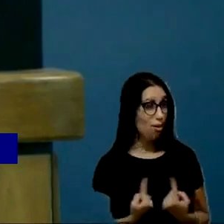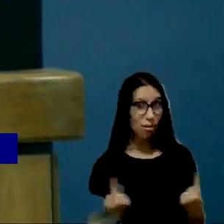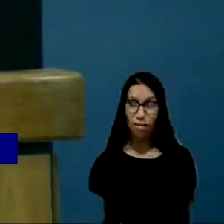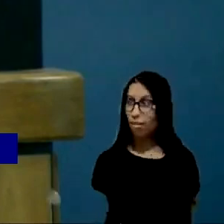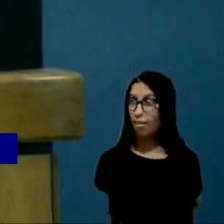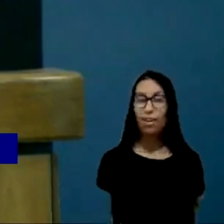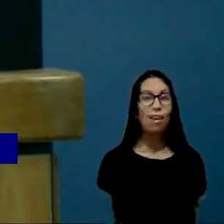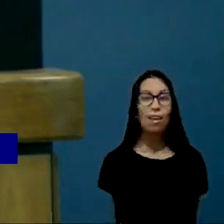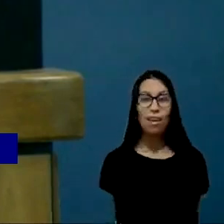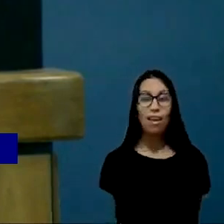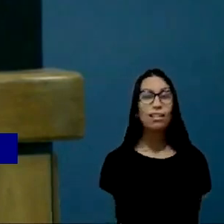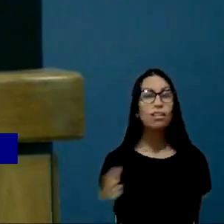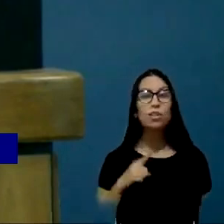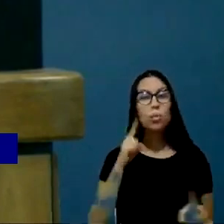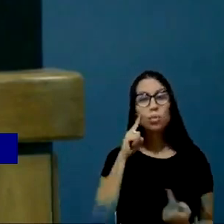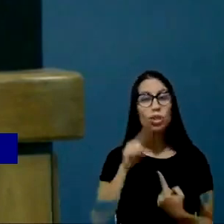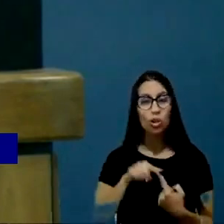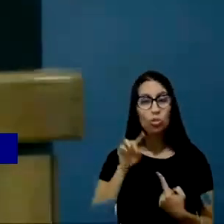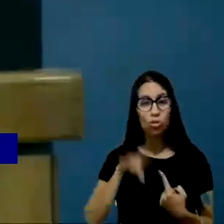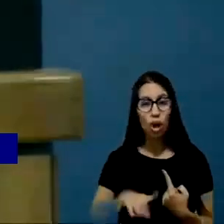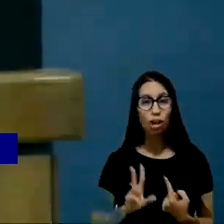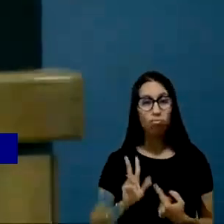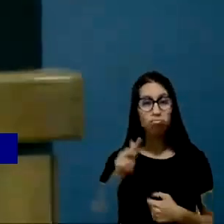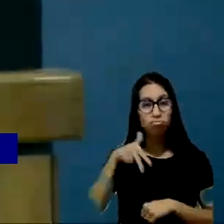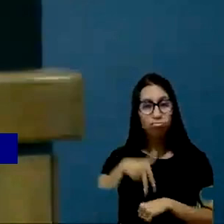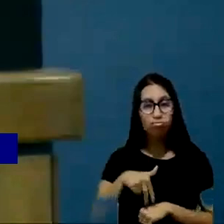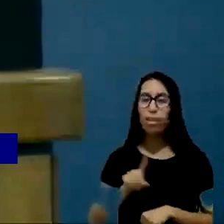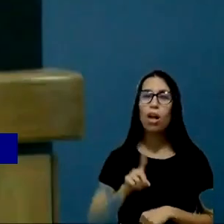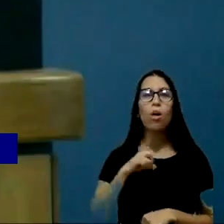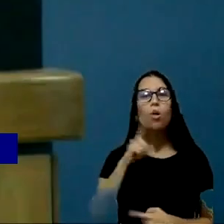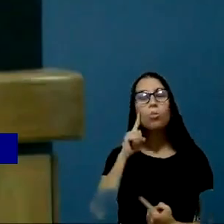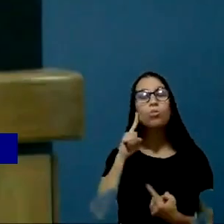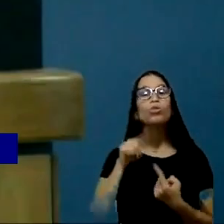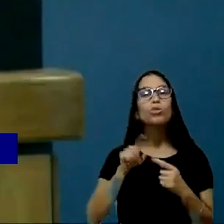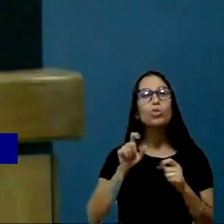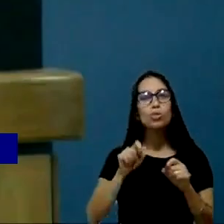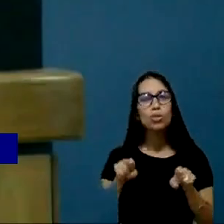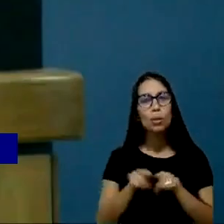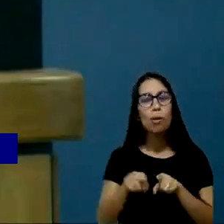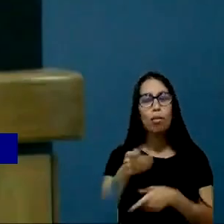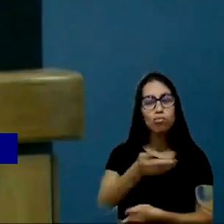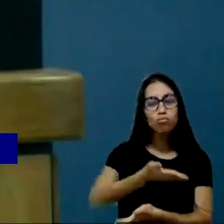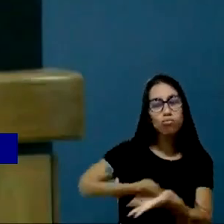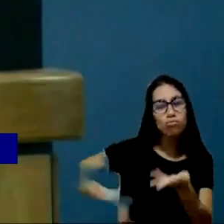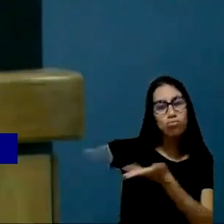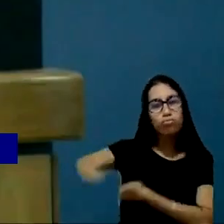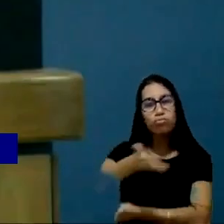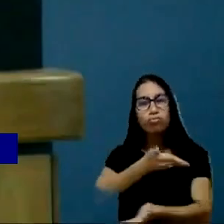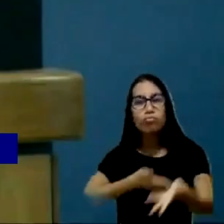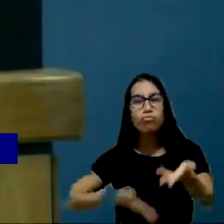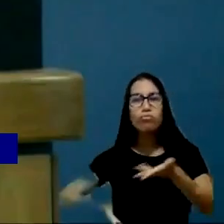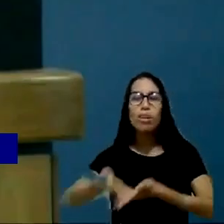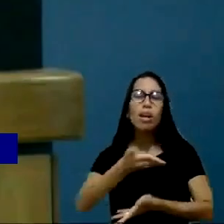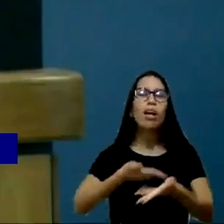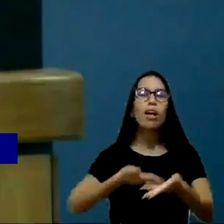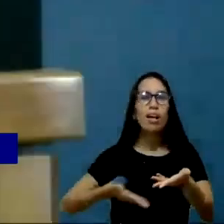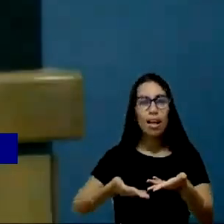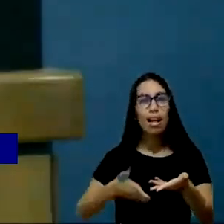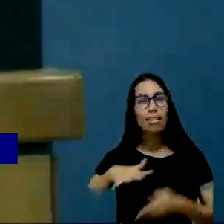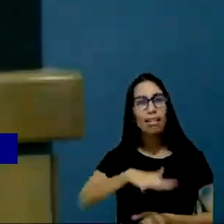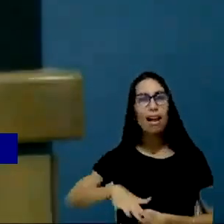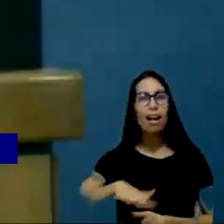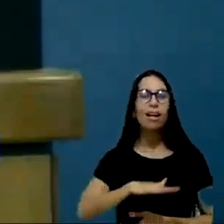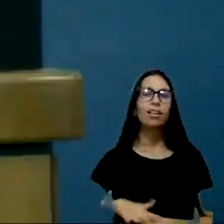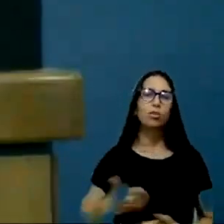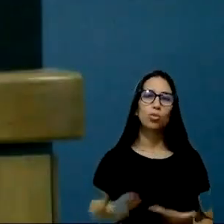mesa, mas um sistema negocial que perpasse todas as nuances do Serviço